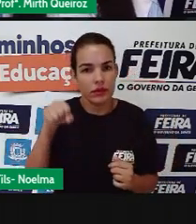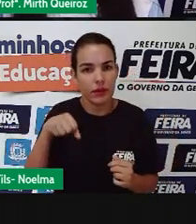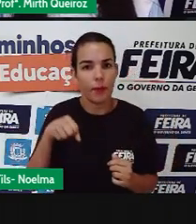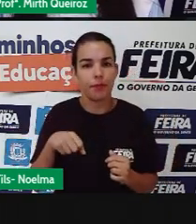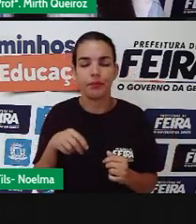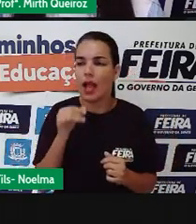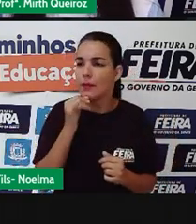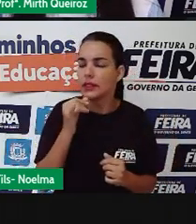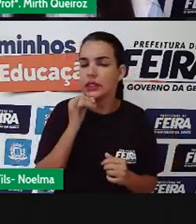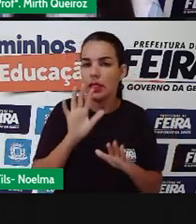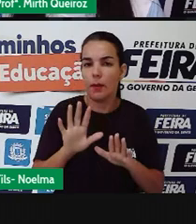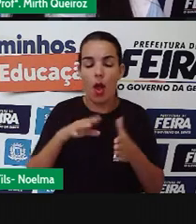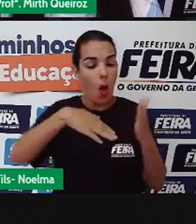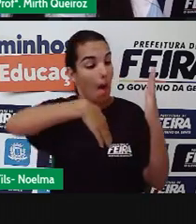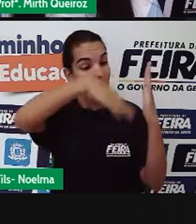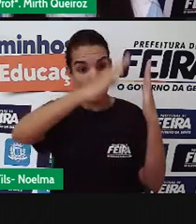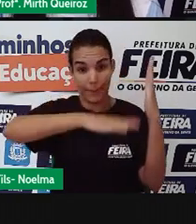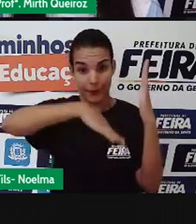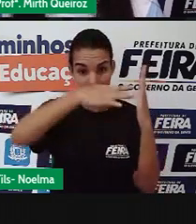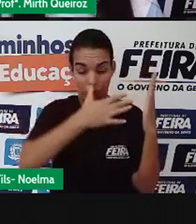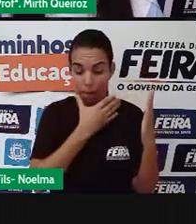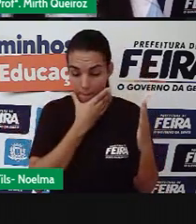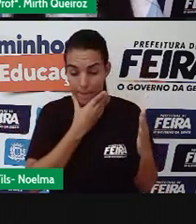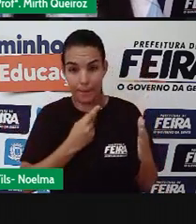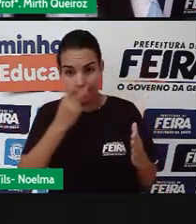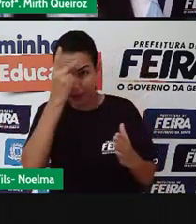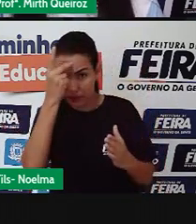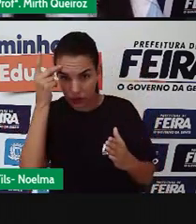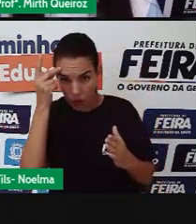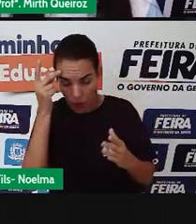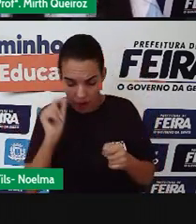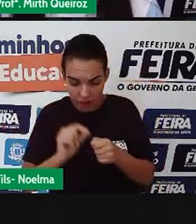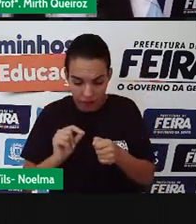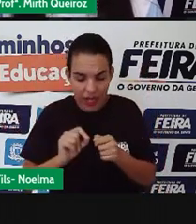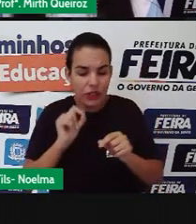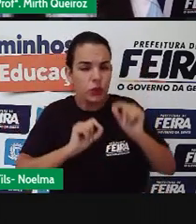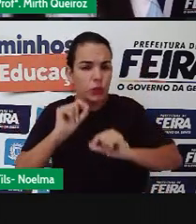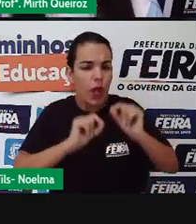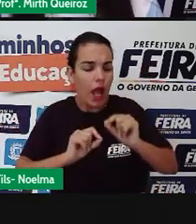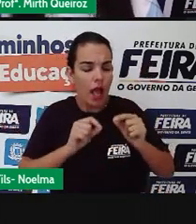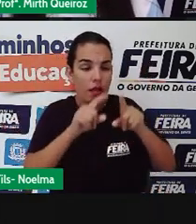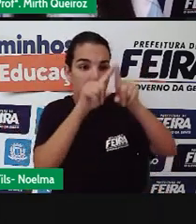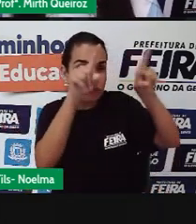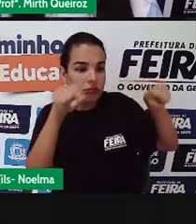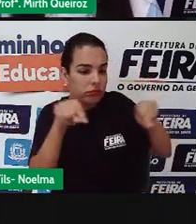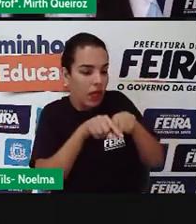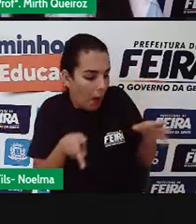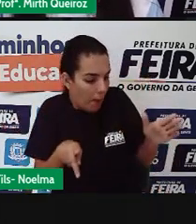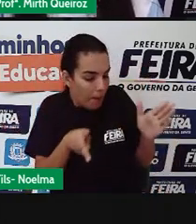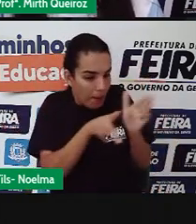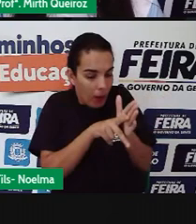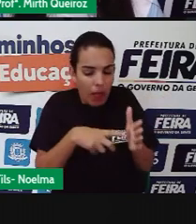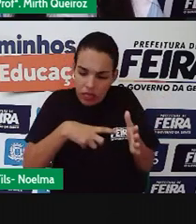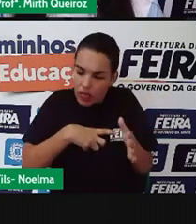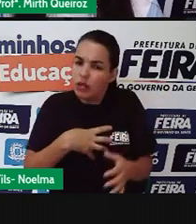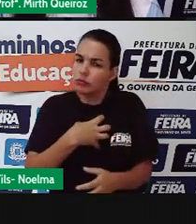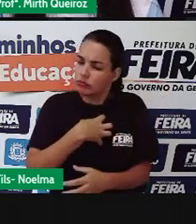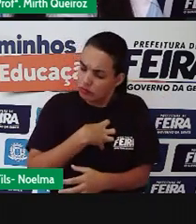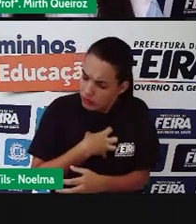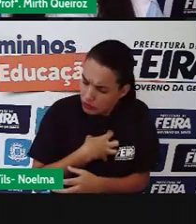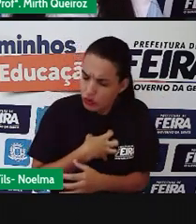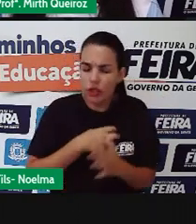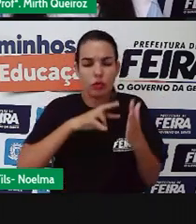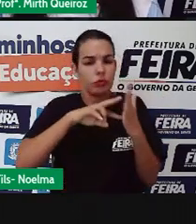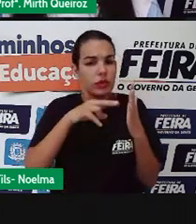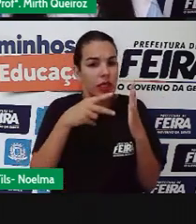pintor, ele não faz uma arte de nada, tem nenhum tipo de inspiração, tem nenhum tipo de sentido ou significado. Tem um significado por